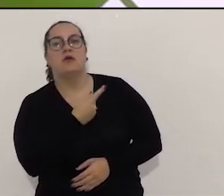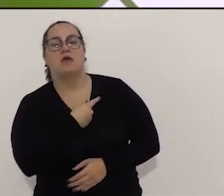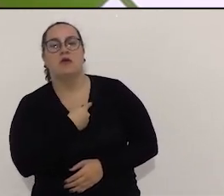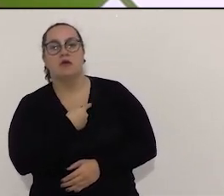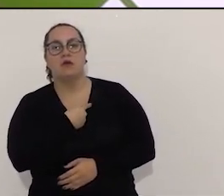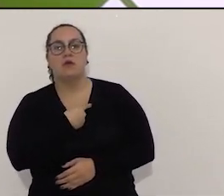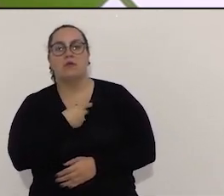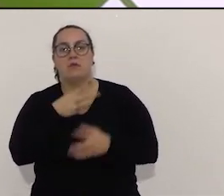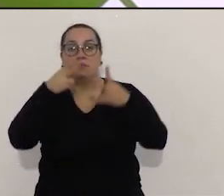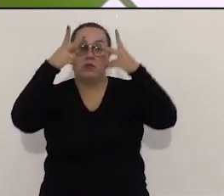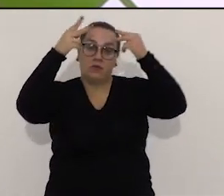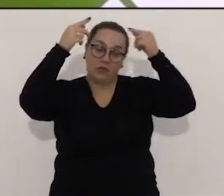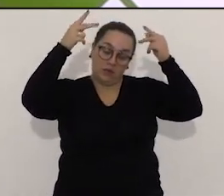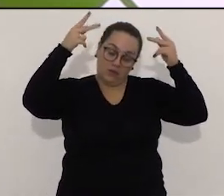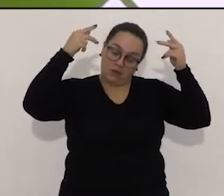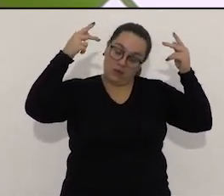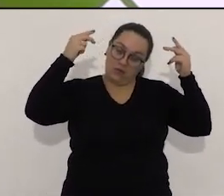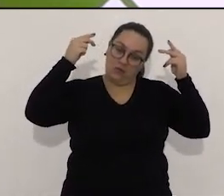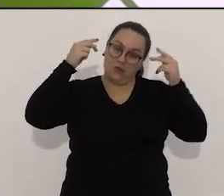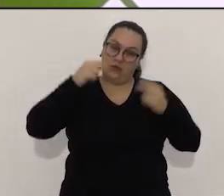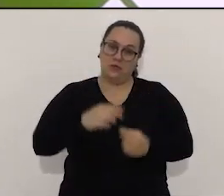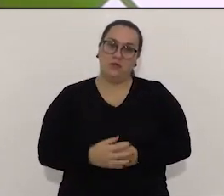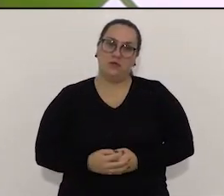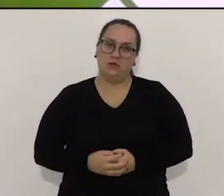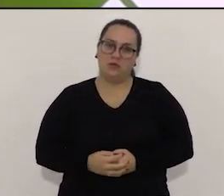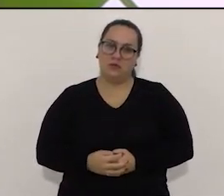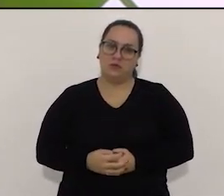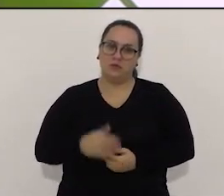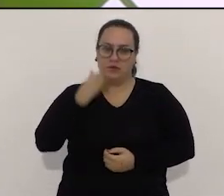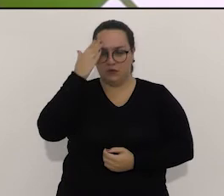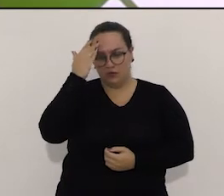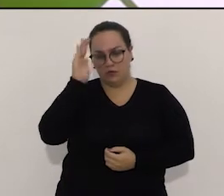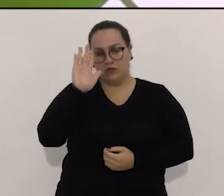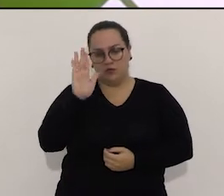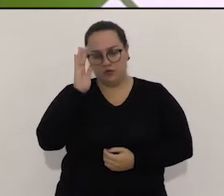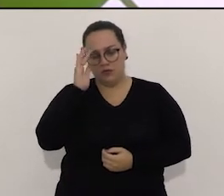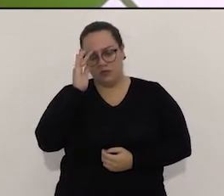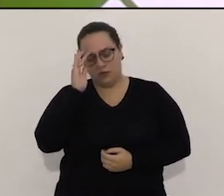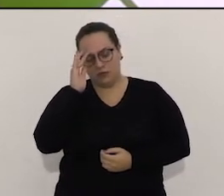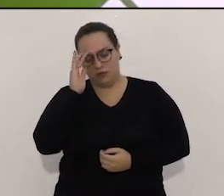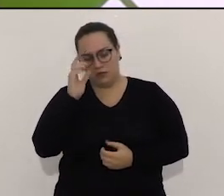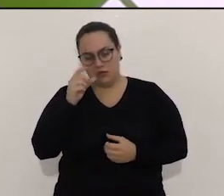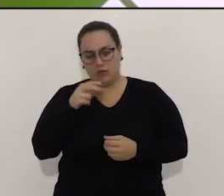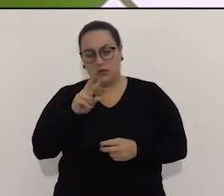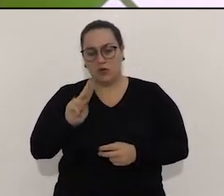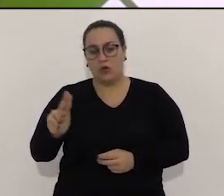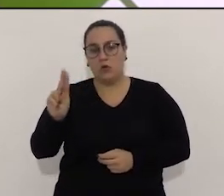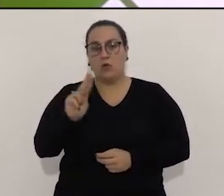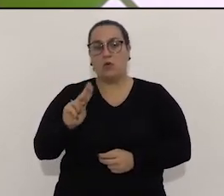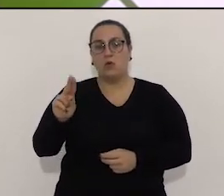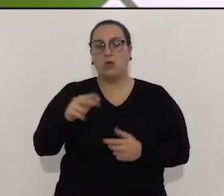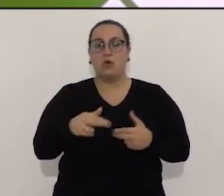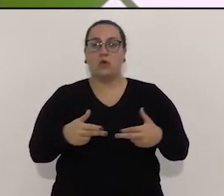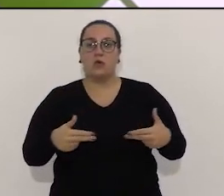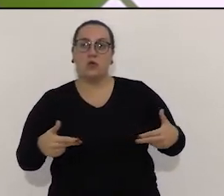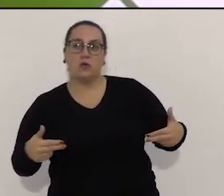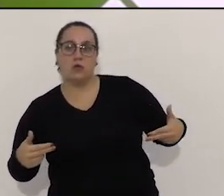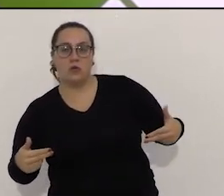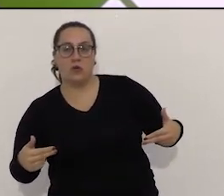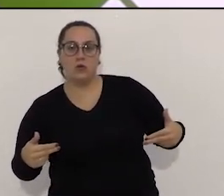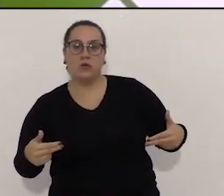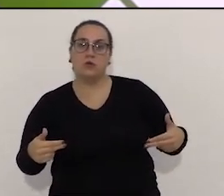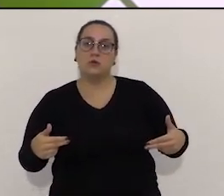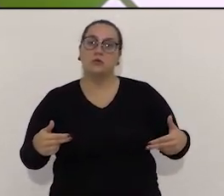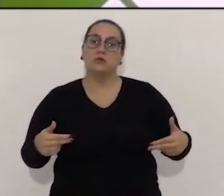reduzir o cargo em comissão, são 200. Isso a gente sabe, mas dá para a gente tocar a máquina sem isso. Eu acho que utilizar os recursos, utilizar o